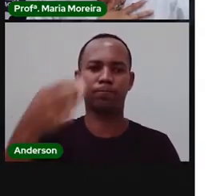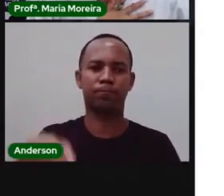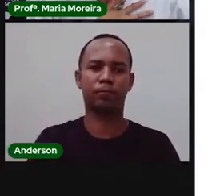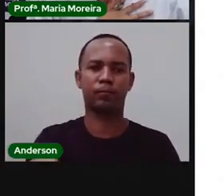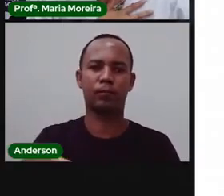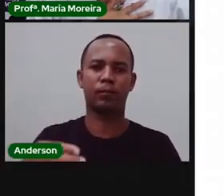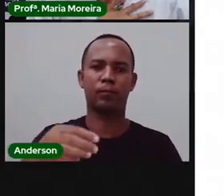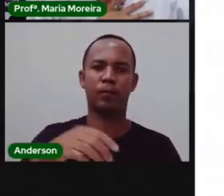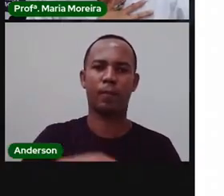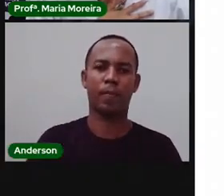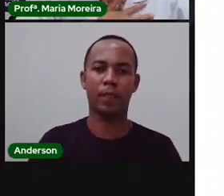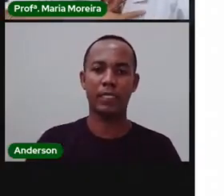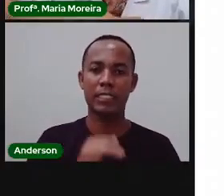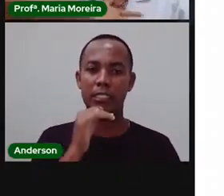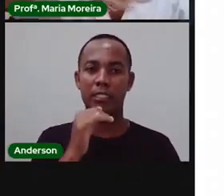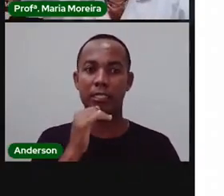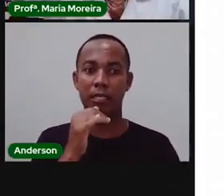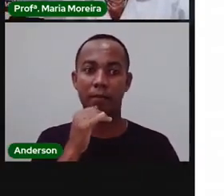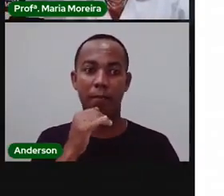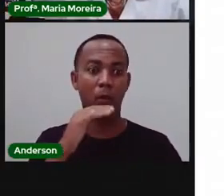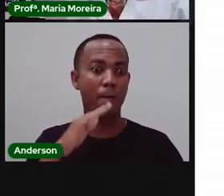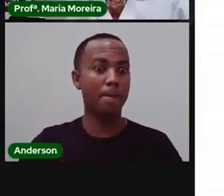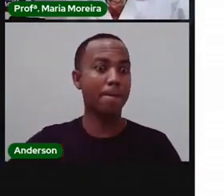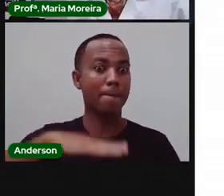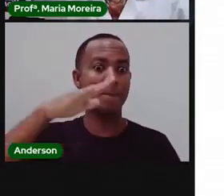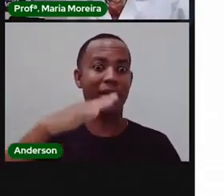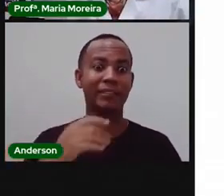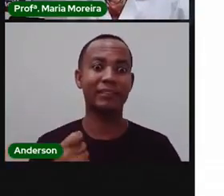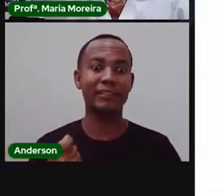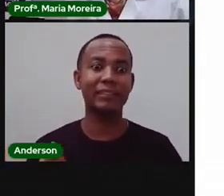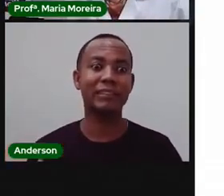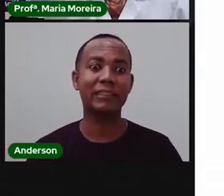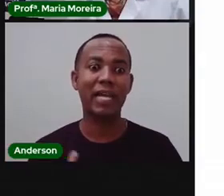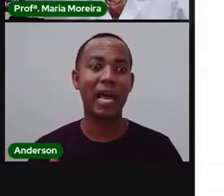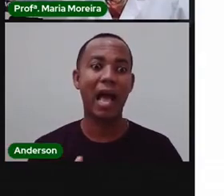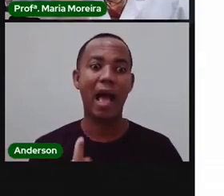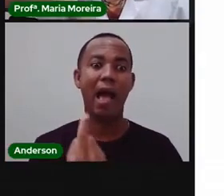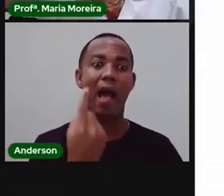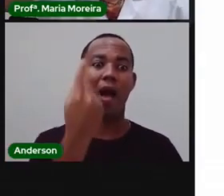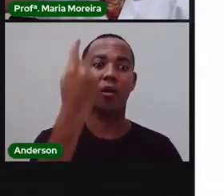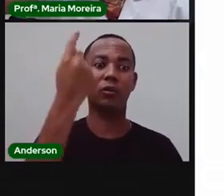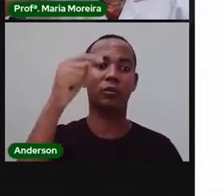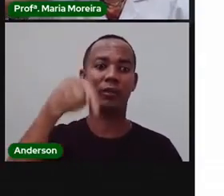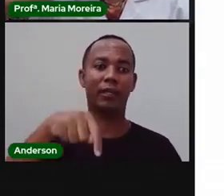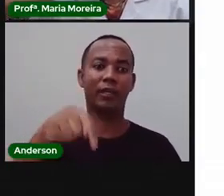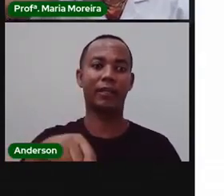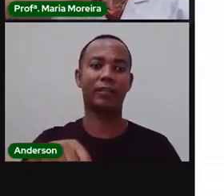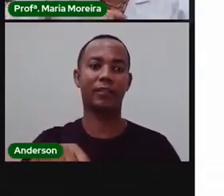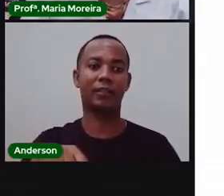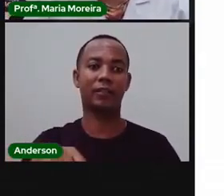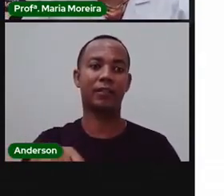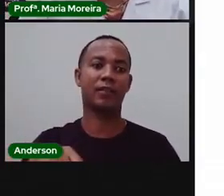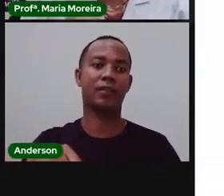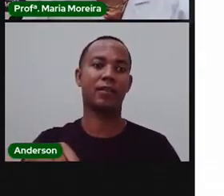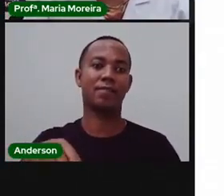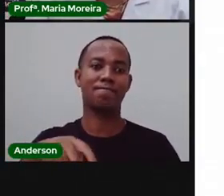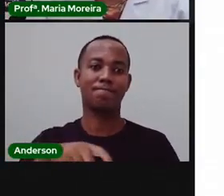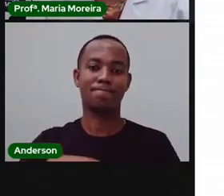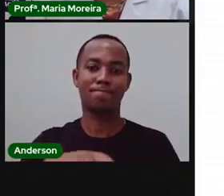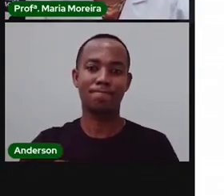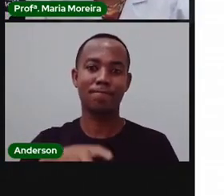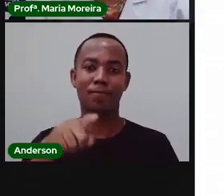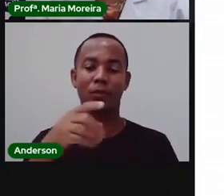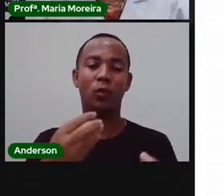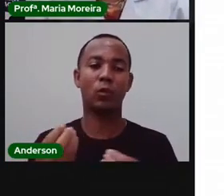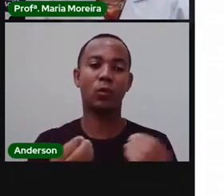culminante? É o que? O ponto mais alto do município. Então o ponto mais alto do município é o